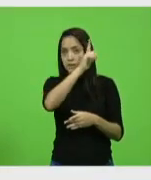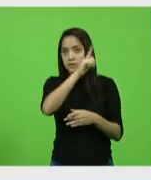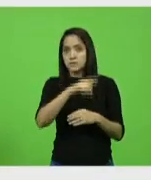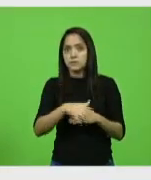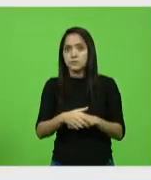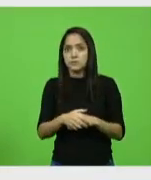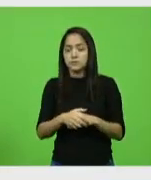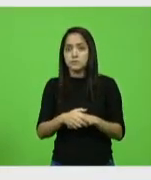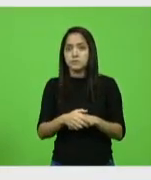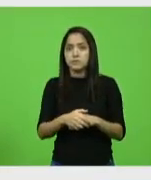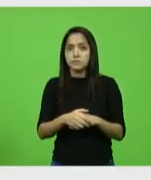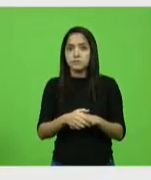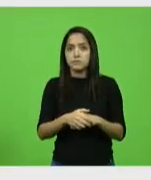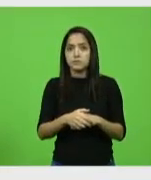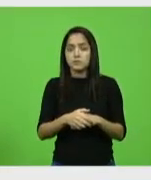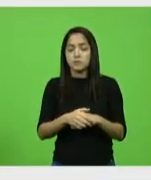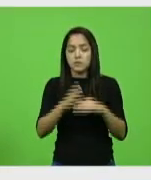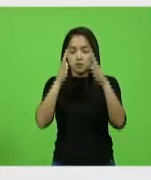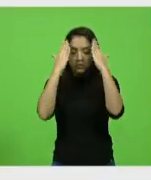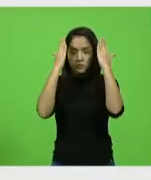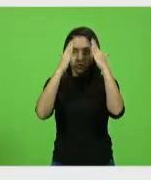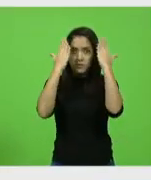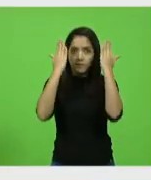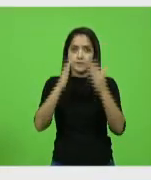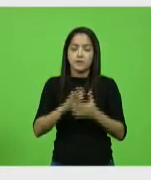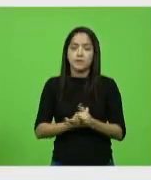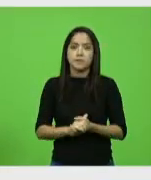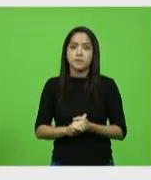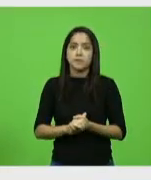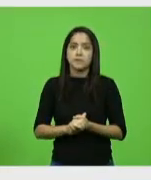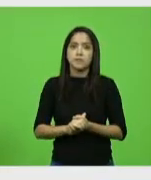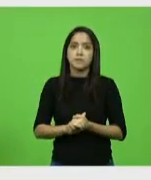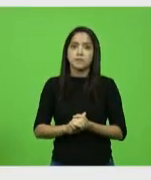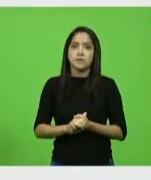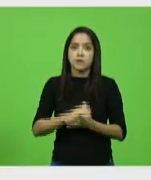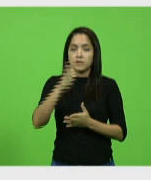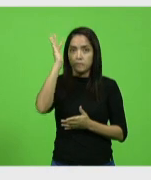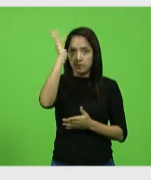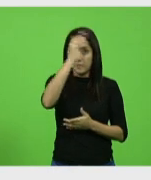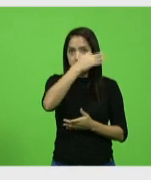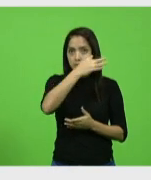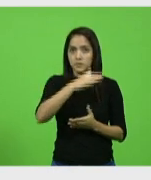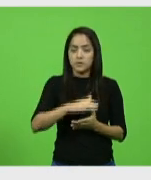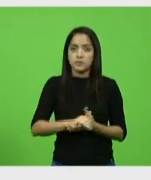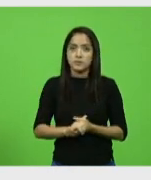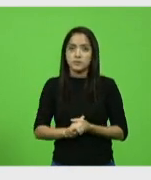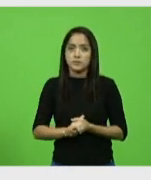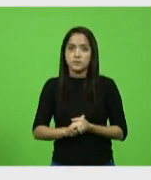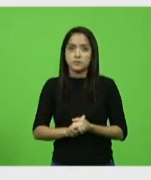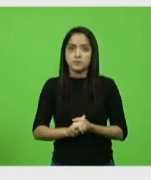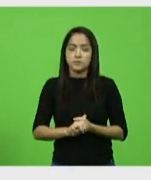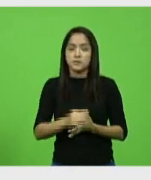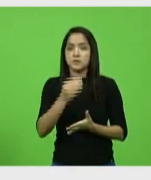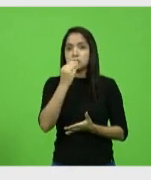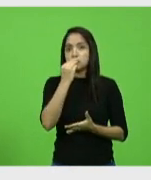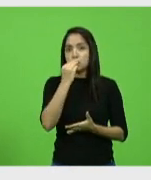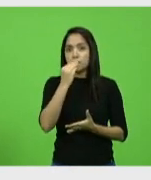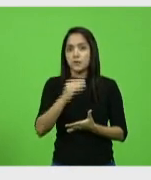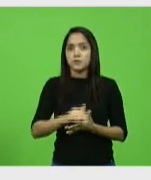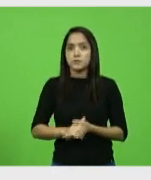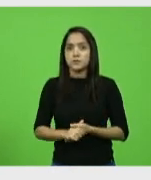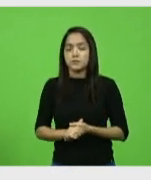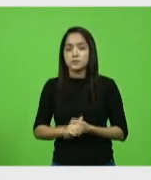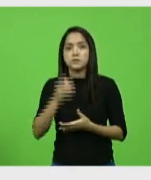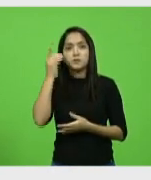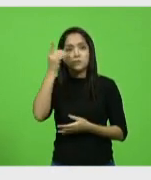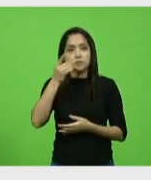no deputado José Milton Schaefer, no deputado Fabiano da Luz, no deputado Moacir Sopelsa e